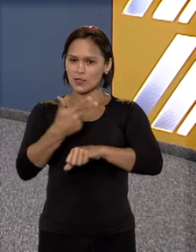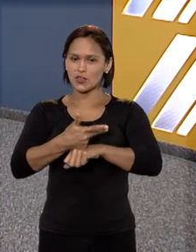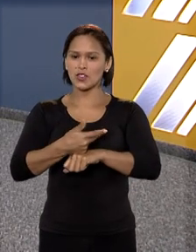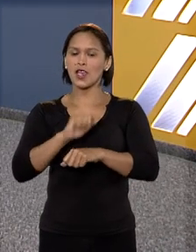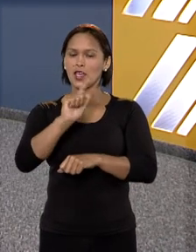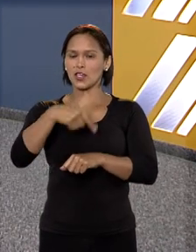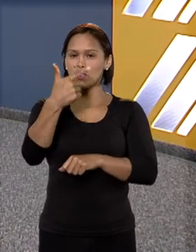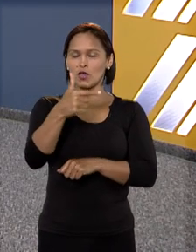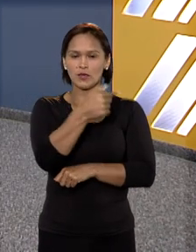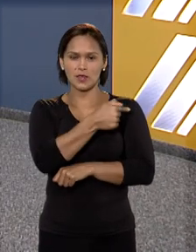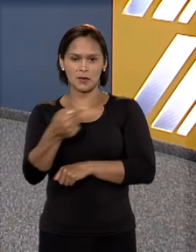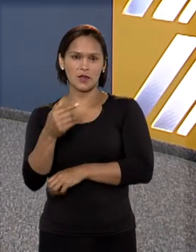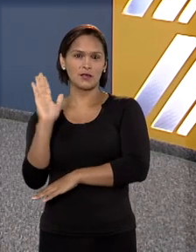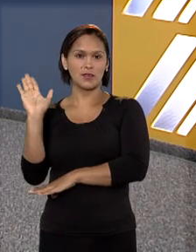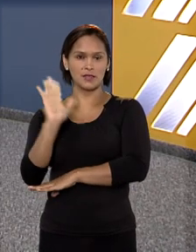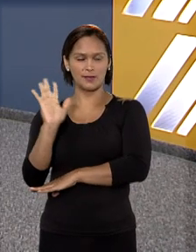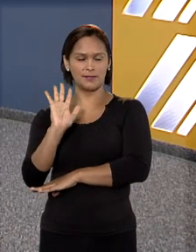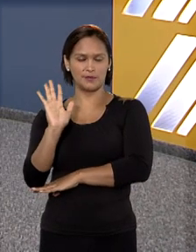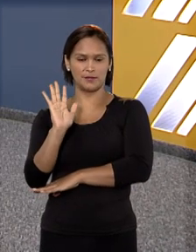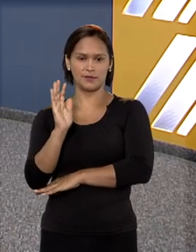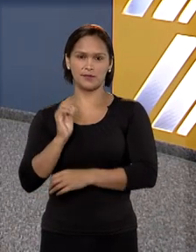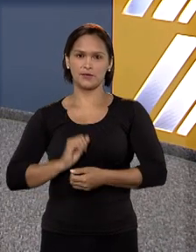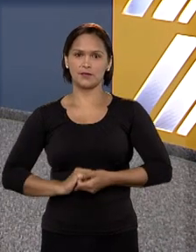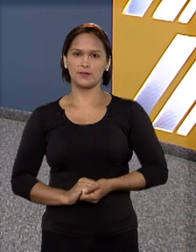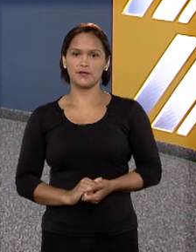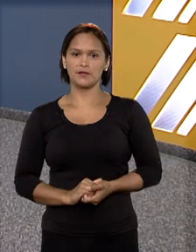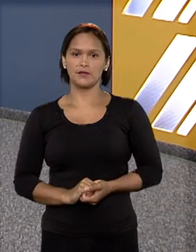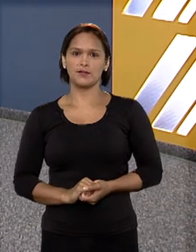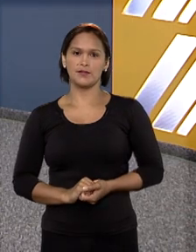vemos de novo na semana que vem. Até lá. Tchau.